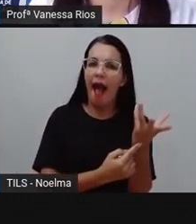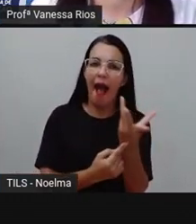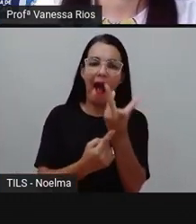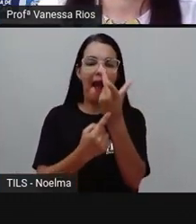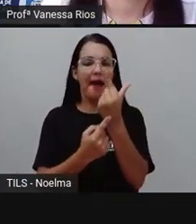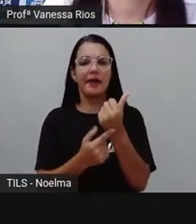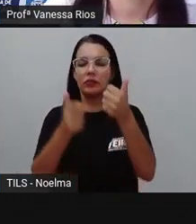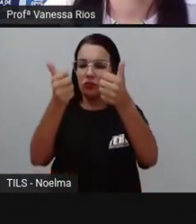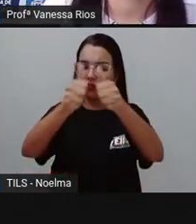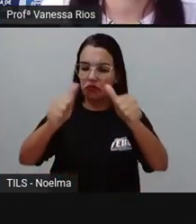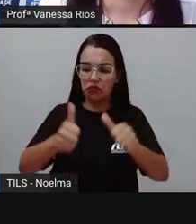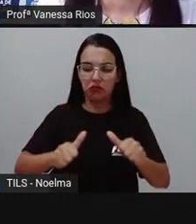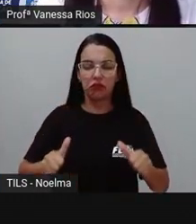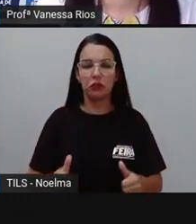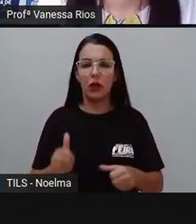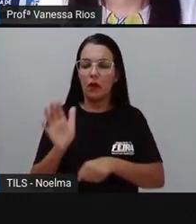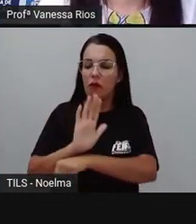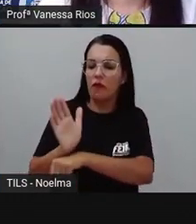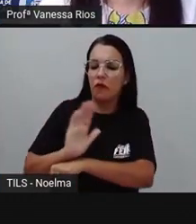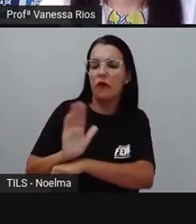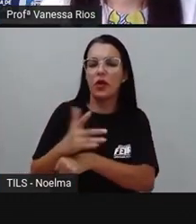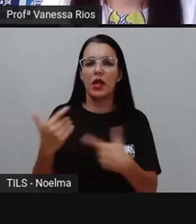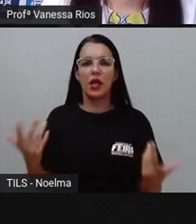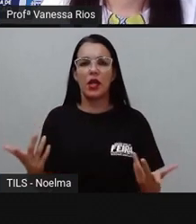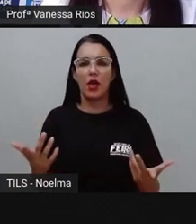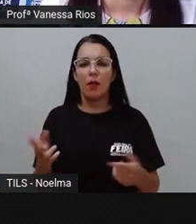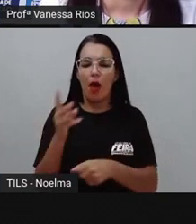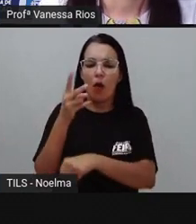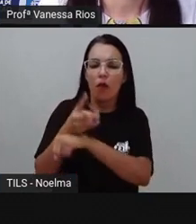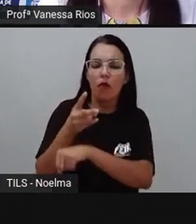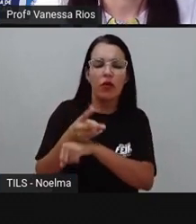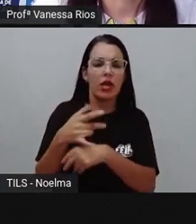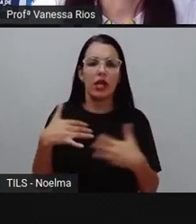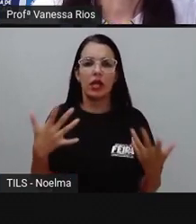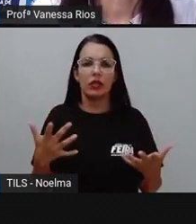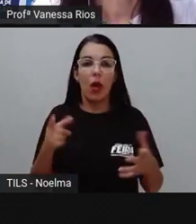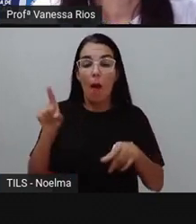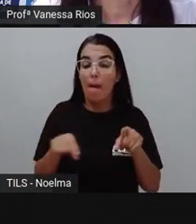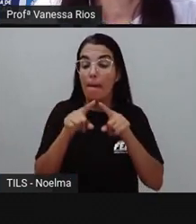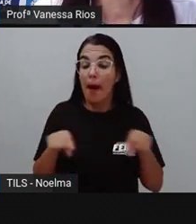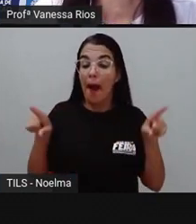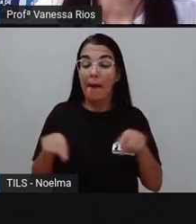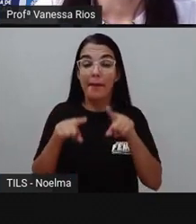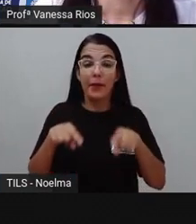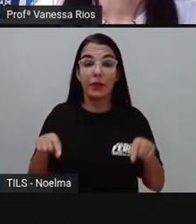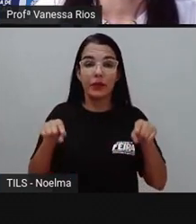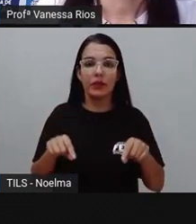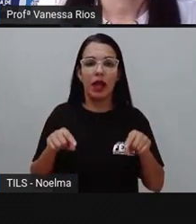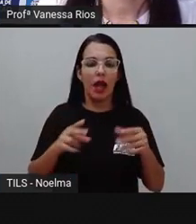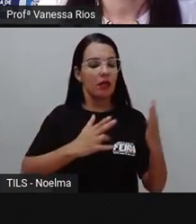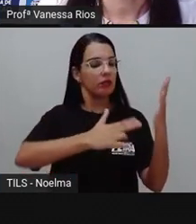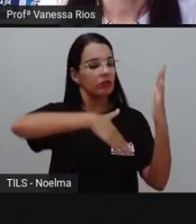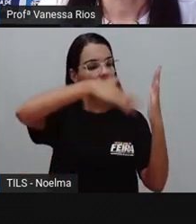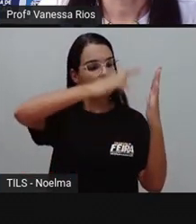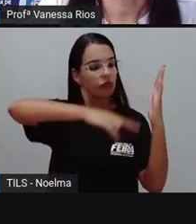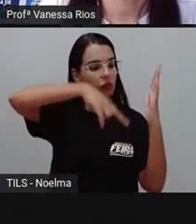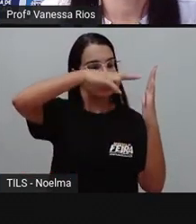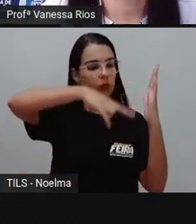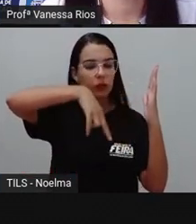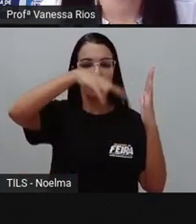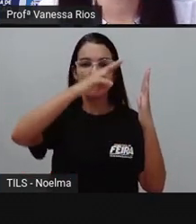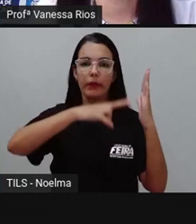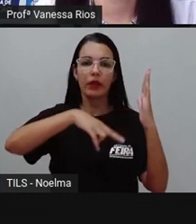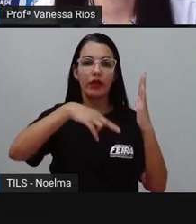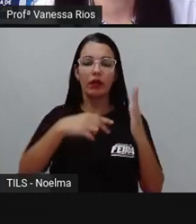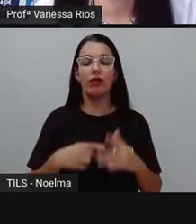filme, de um vídeo, de uma peça de teatro, de uma tela pintada. Mas a resenha crítica,